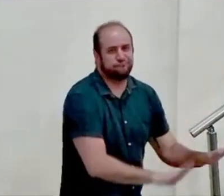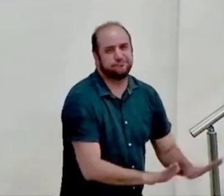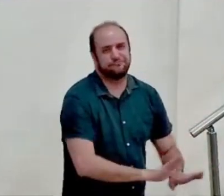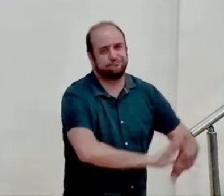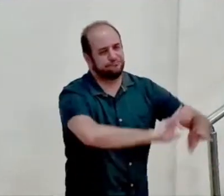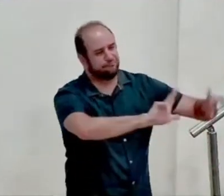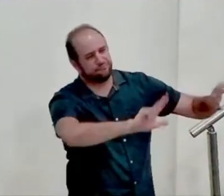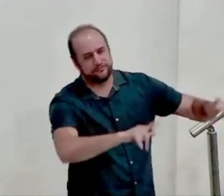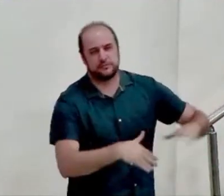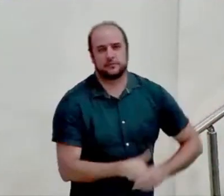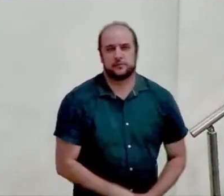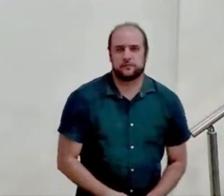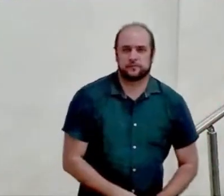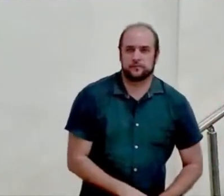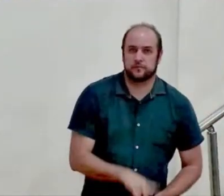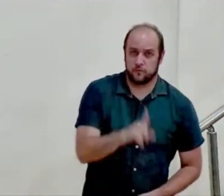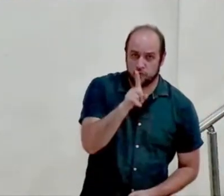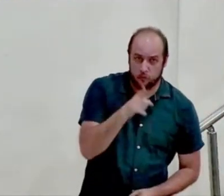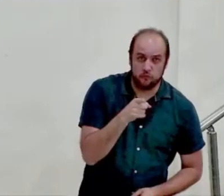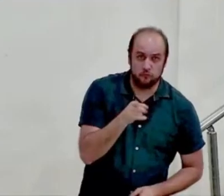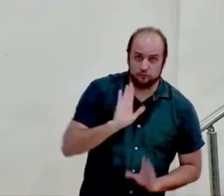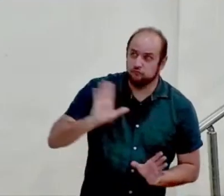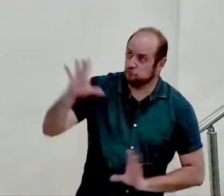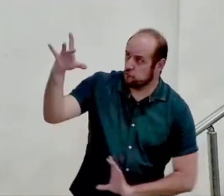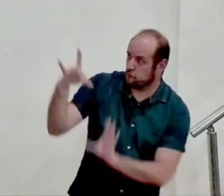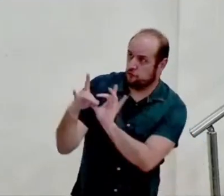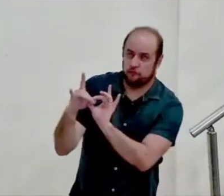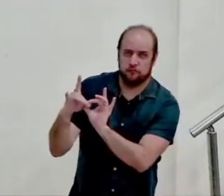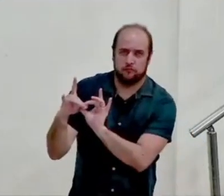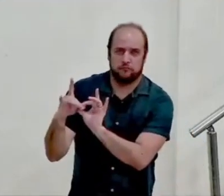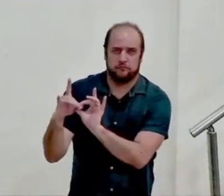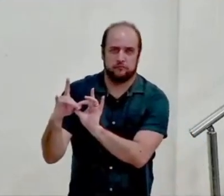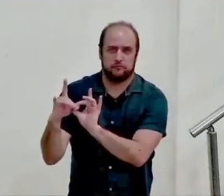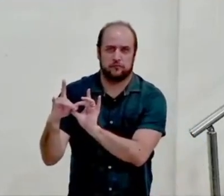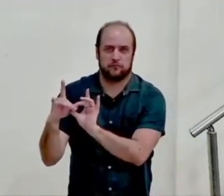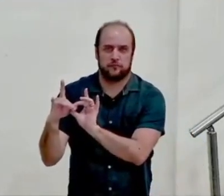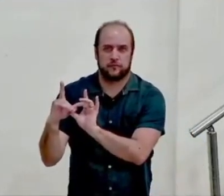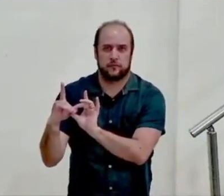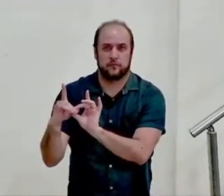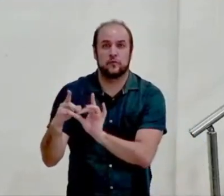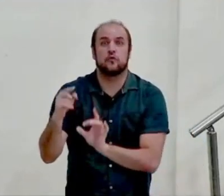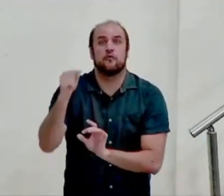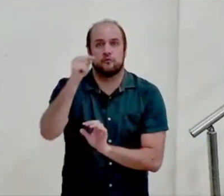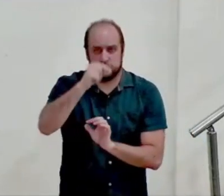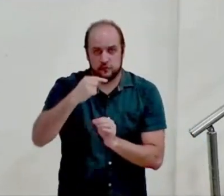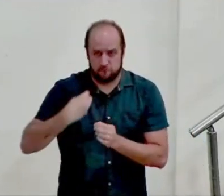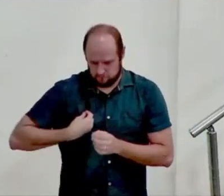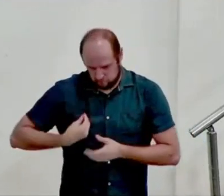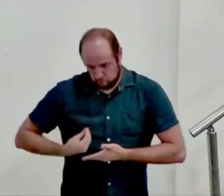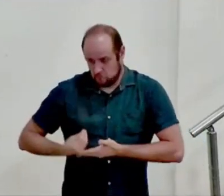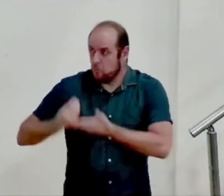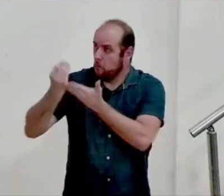Se você foi conectado a Deus, você vai se render a Ele.